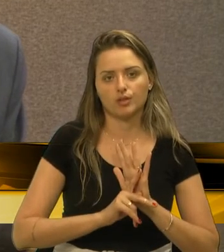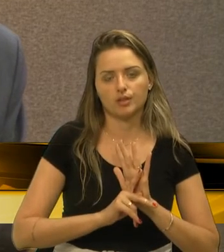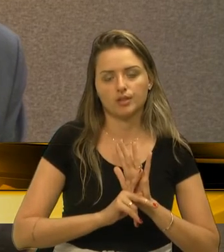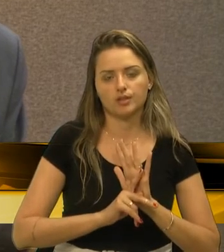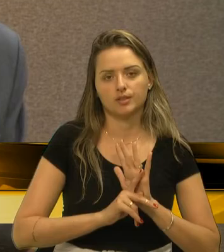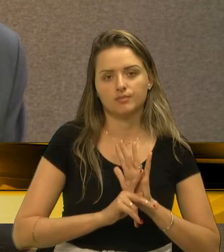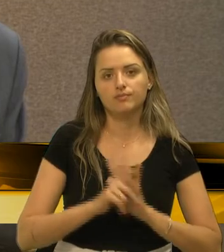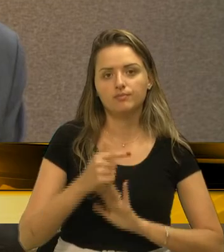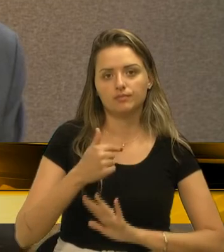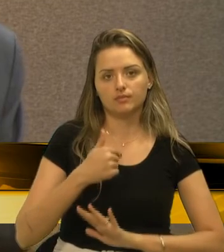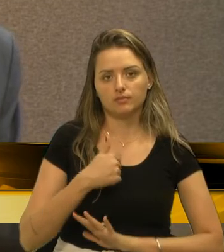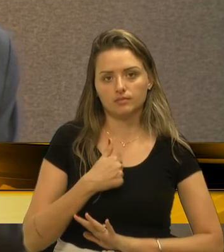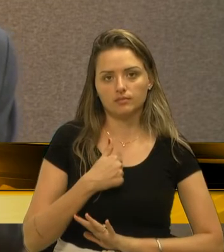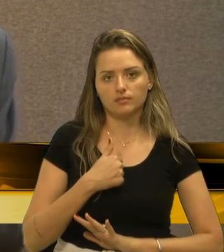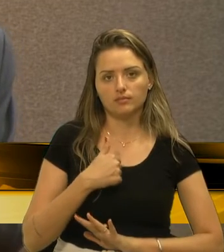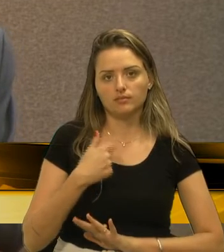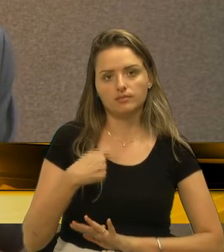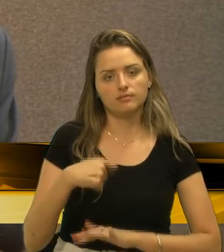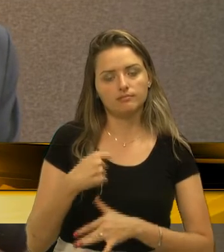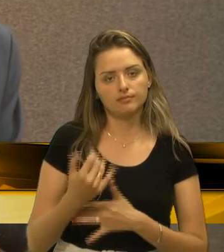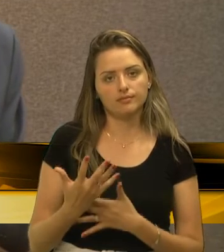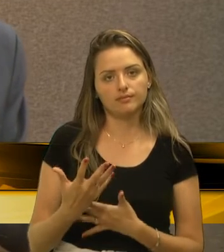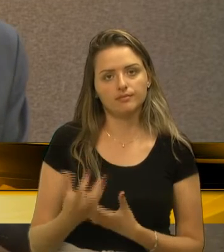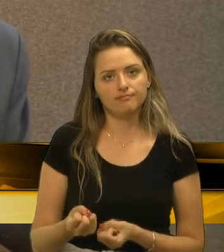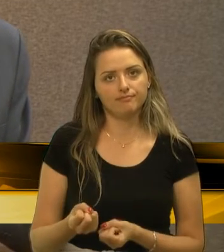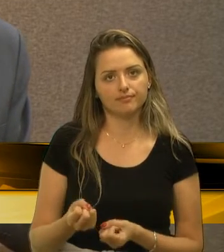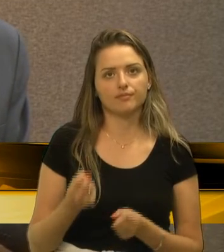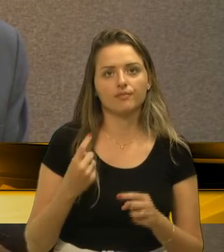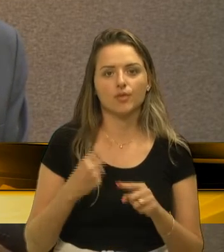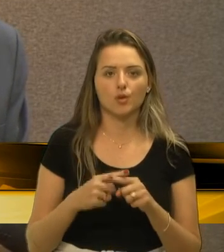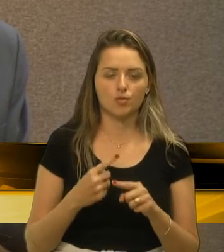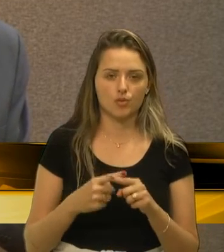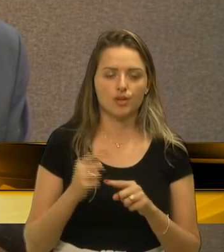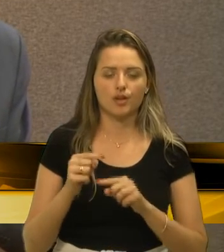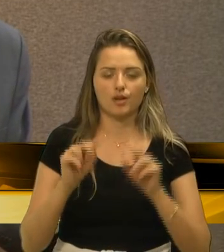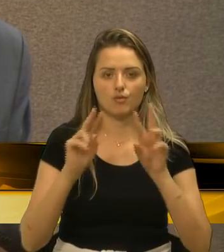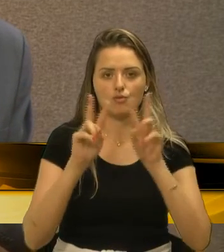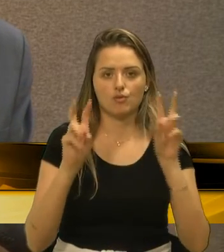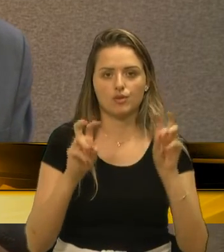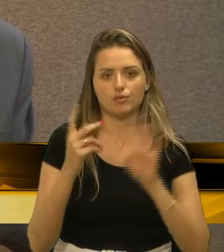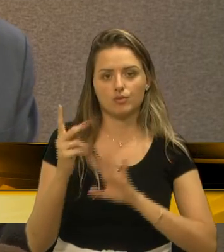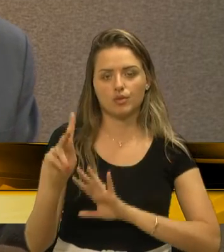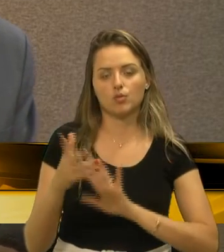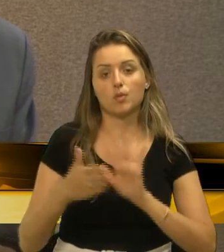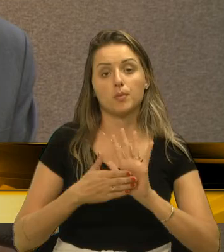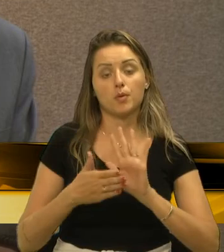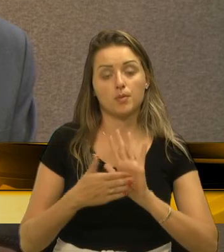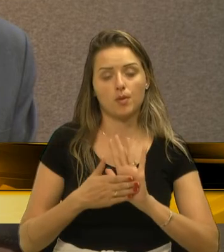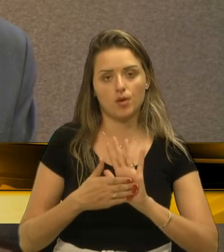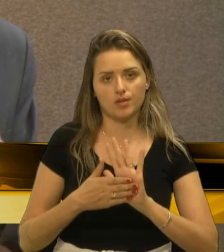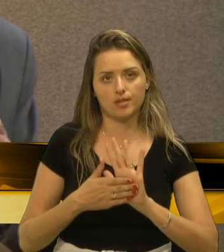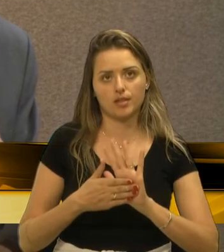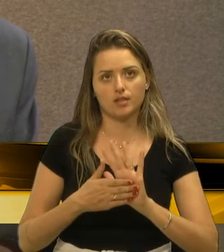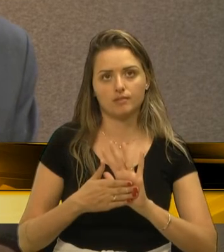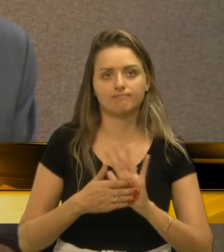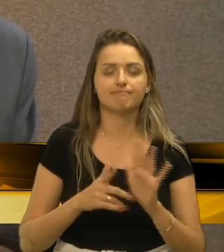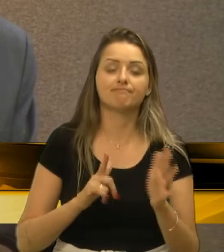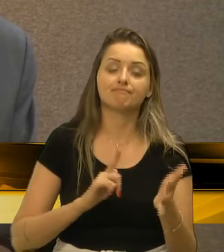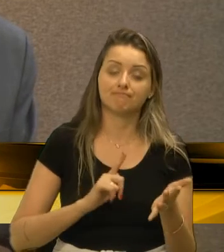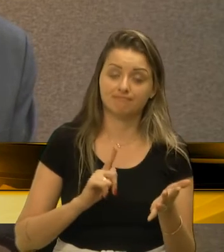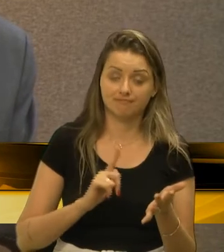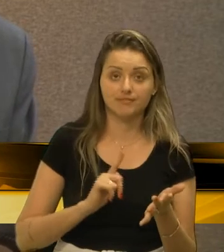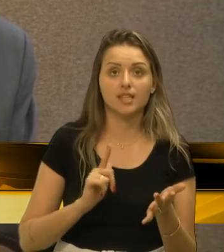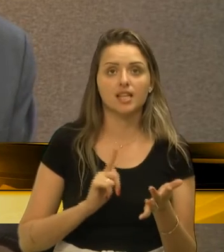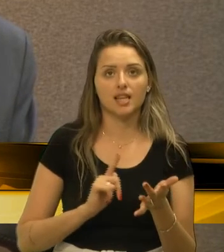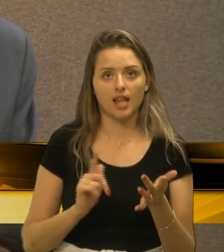eu sou obrigado a acatar ele, até porque é um assunto. A sua proposição, ela tem todos os